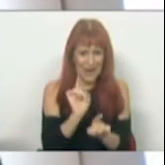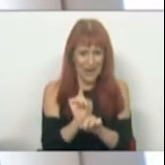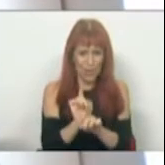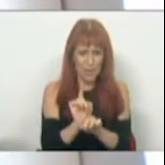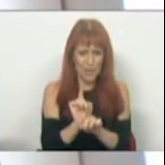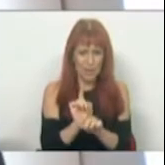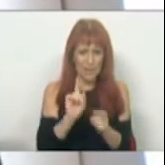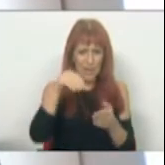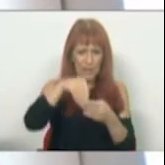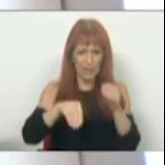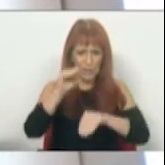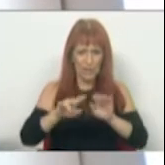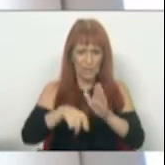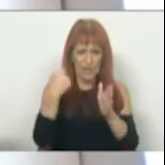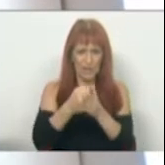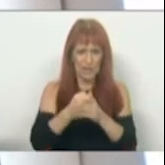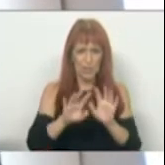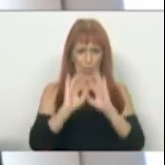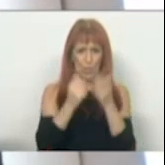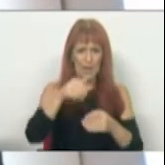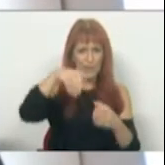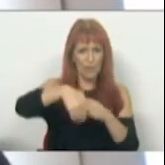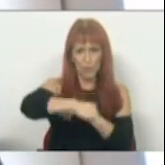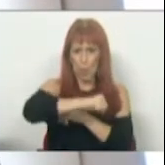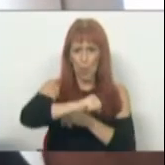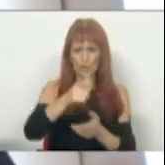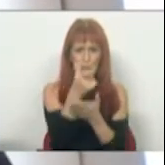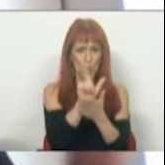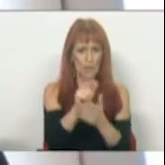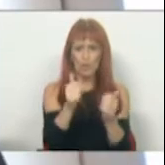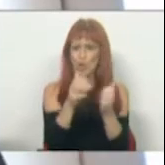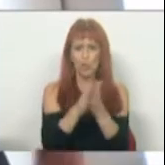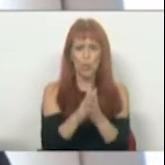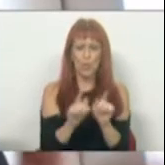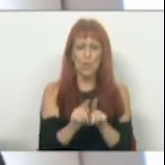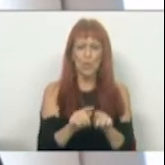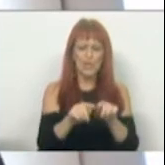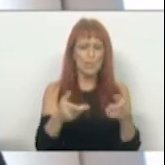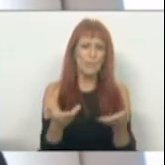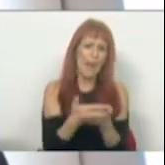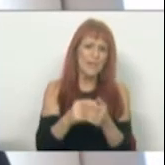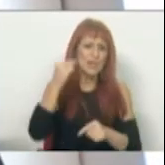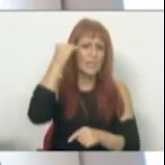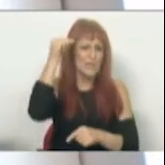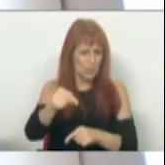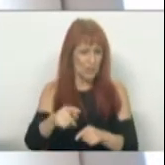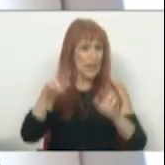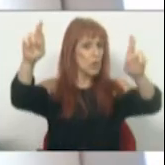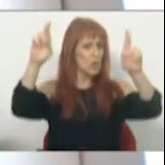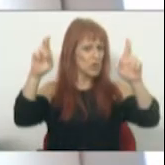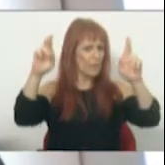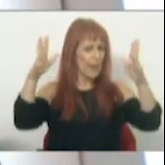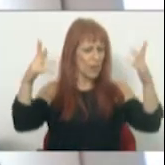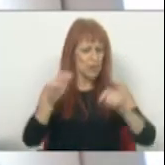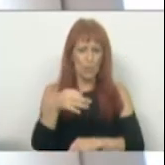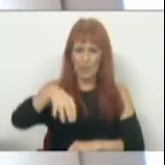votação final global, terá o voto contra do Livre. E, portanto, todo o espaço a negociação na especialidade. Espero que